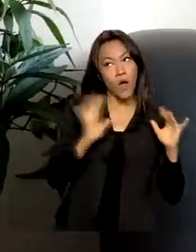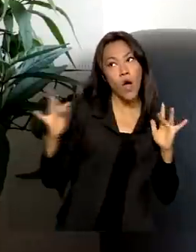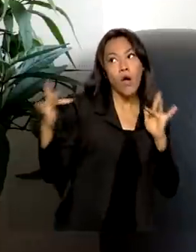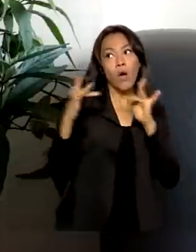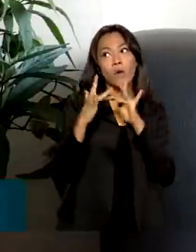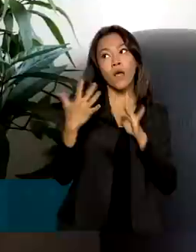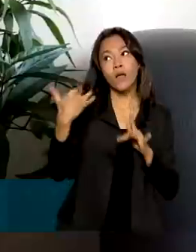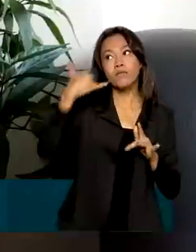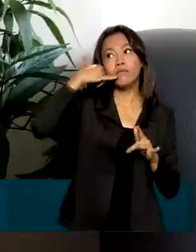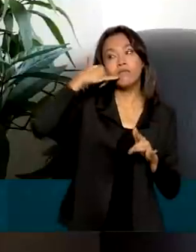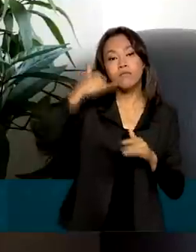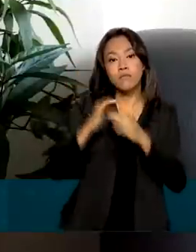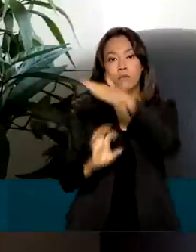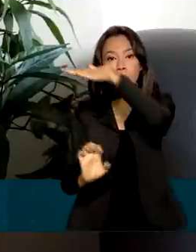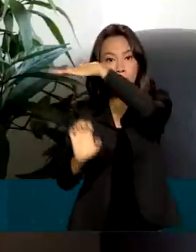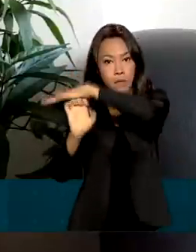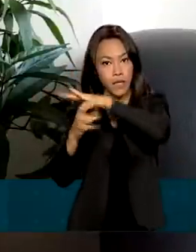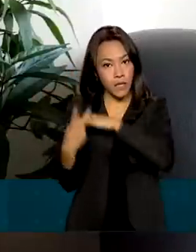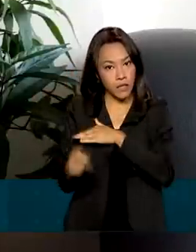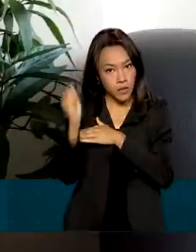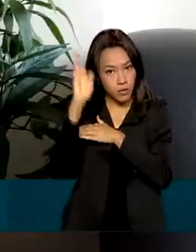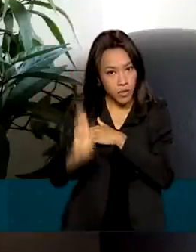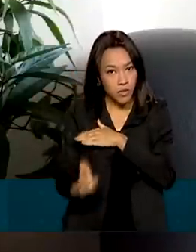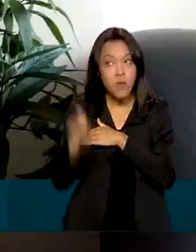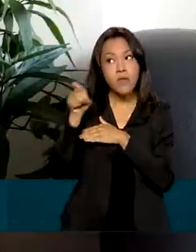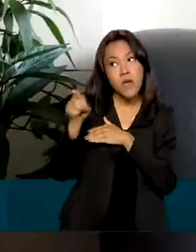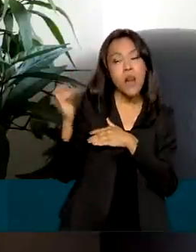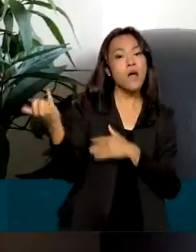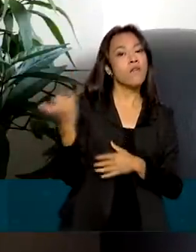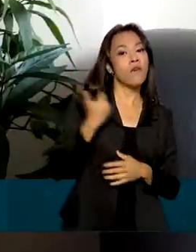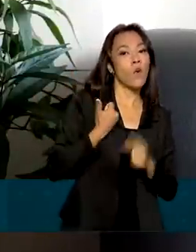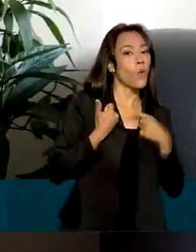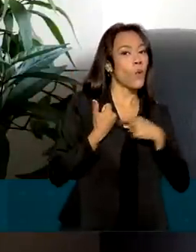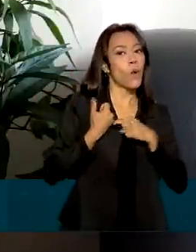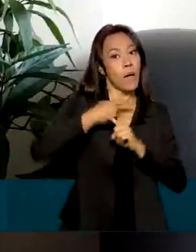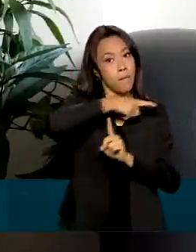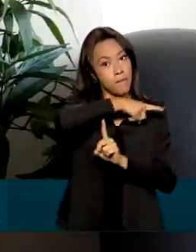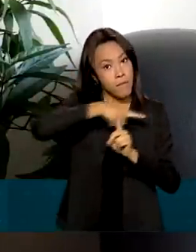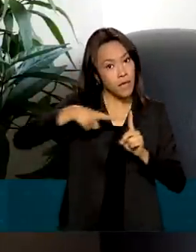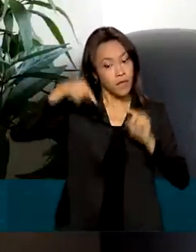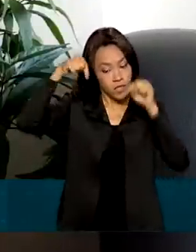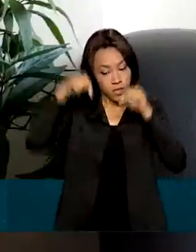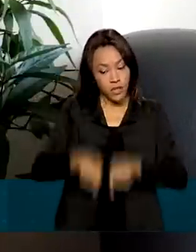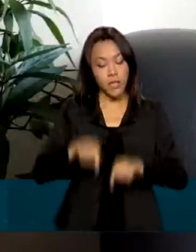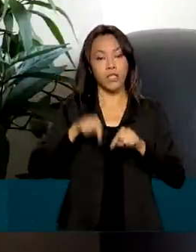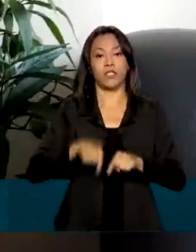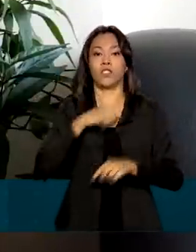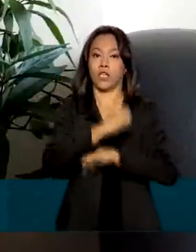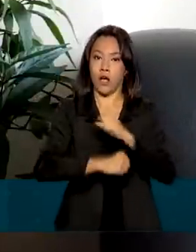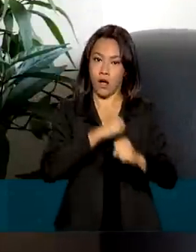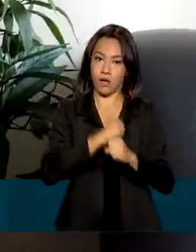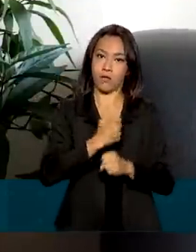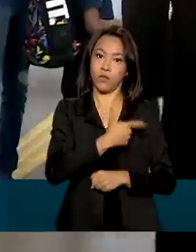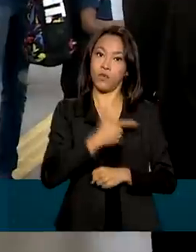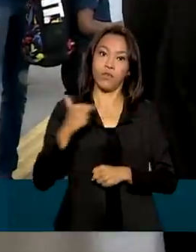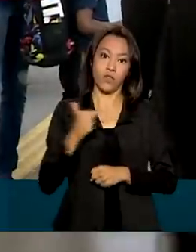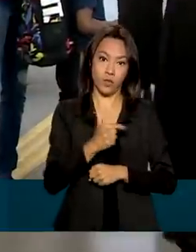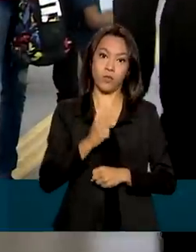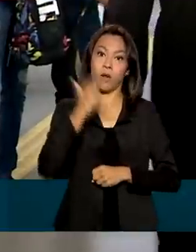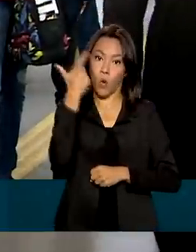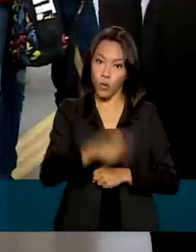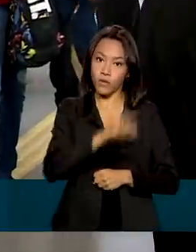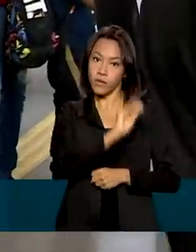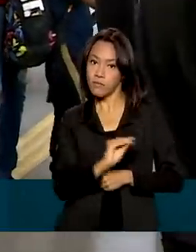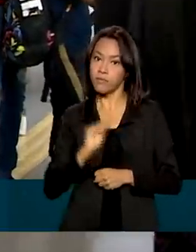empresa, uma empresa aérea brasileira, e ela nos deu até a metade deste ano, 2022, para remarcar. Em